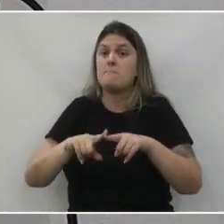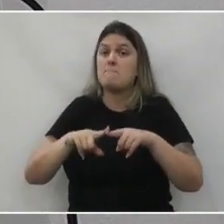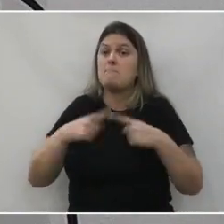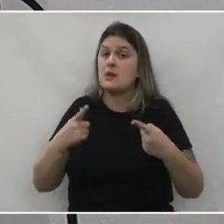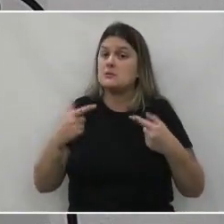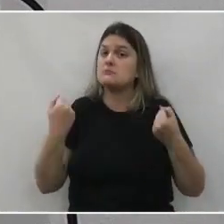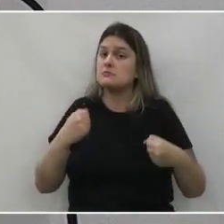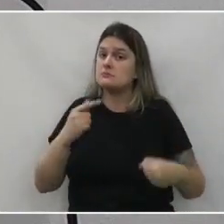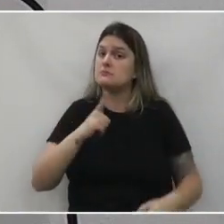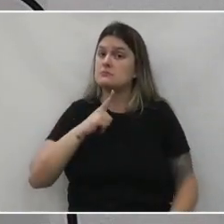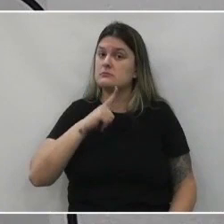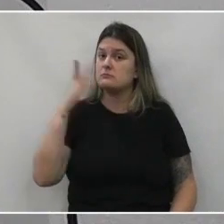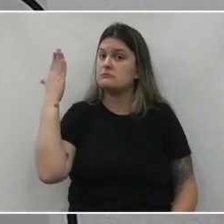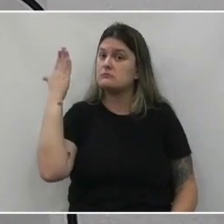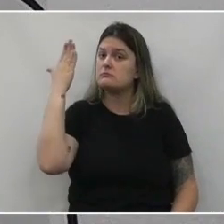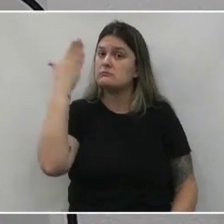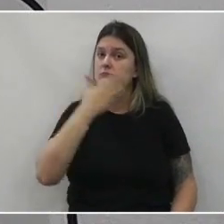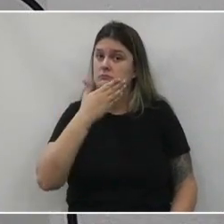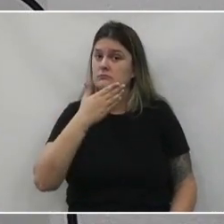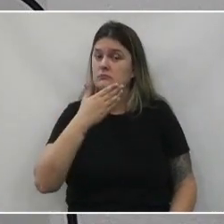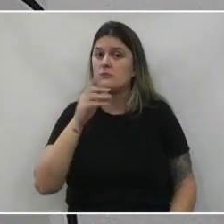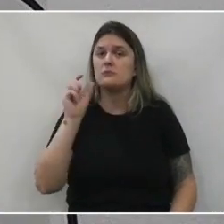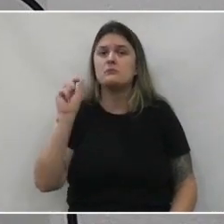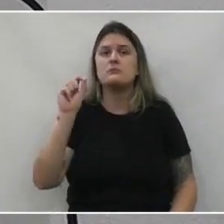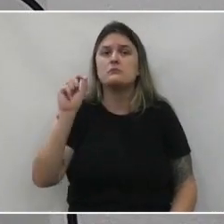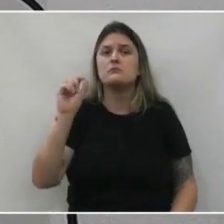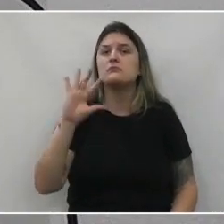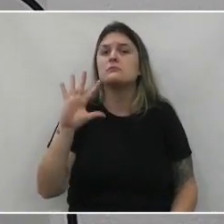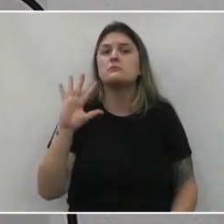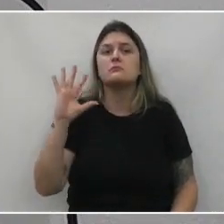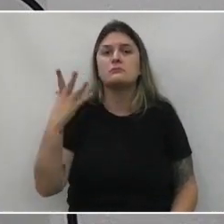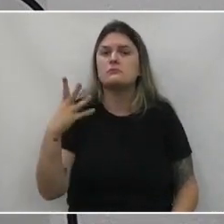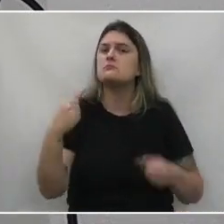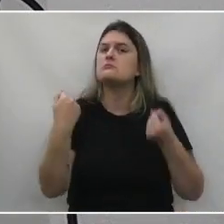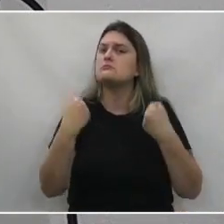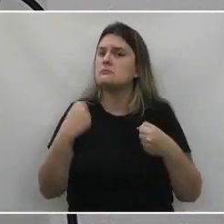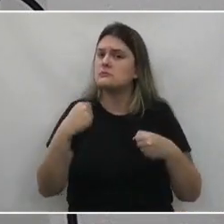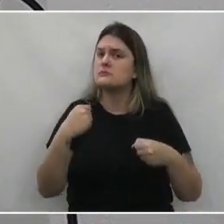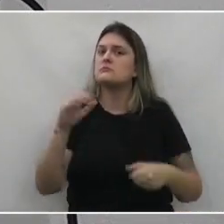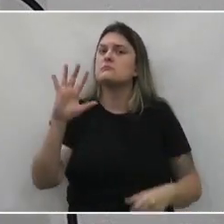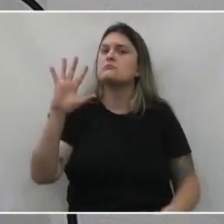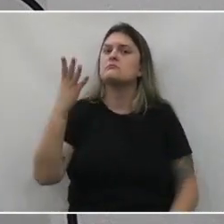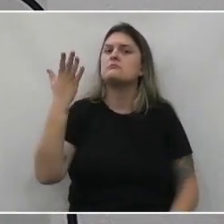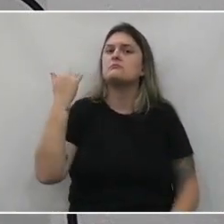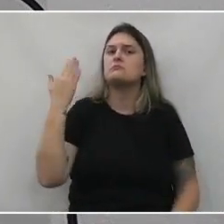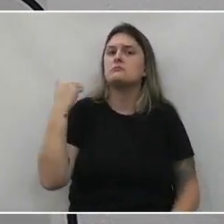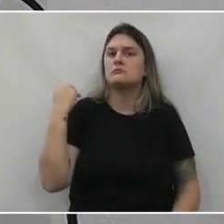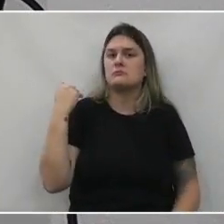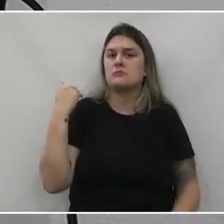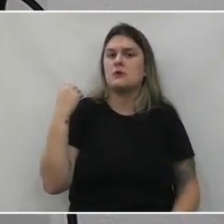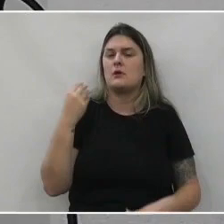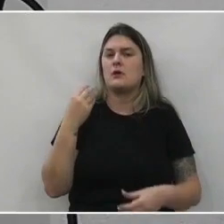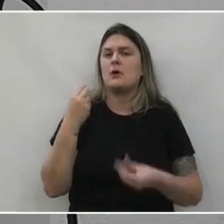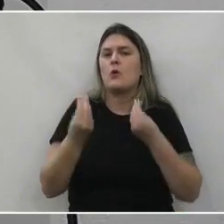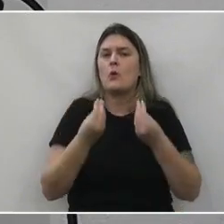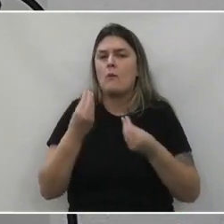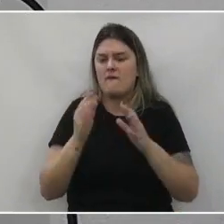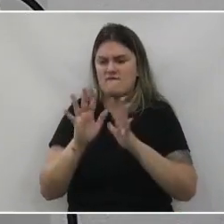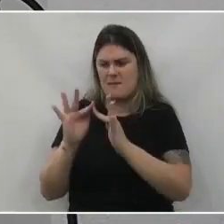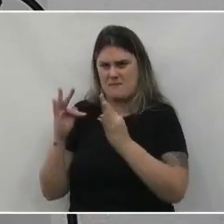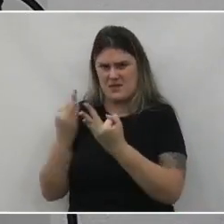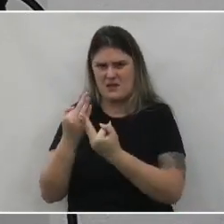comprovadamente este fato deve ter ocorrido pelas formas com que esses pais